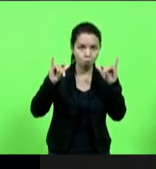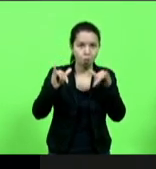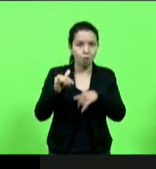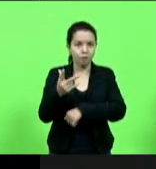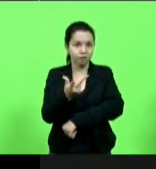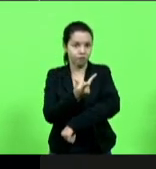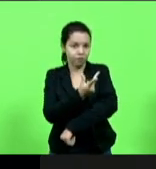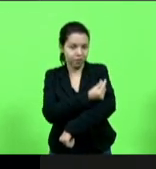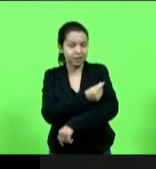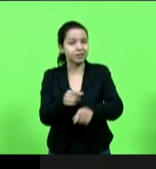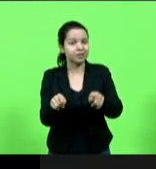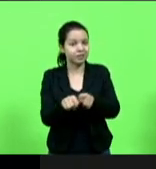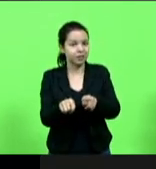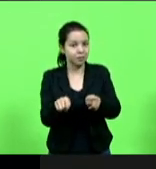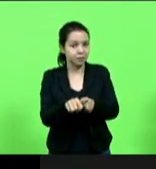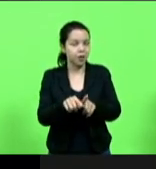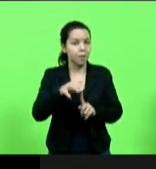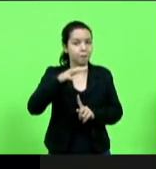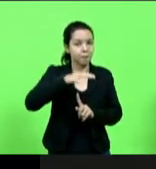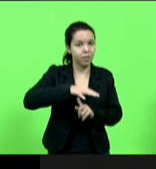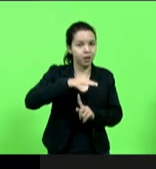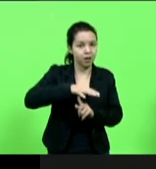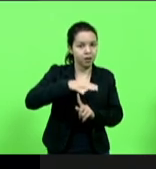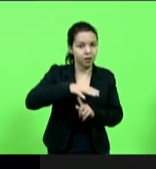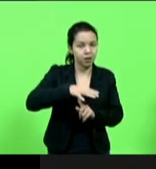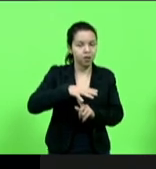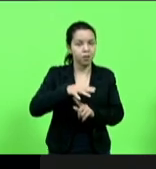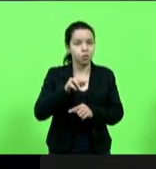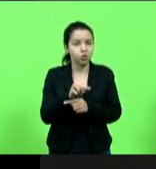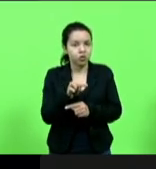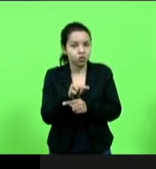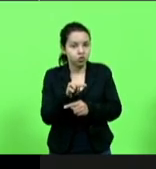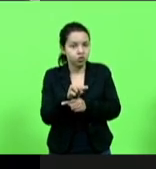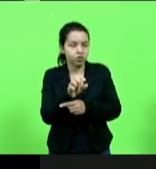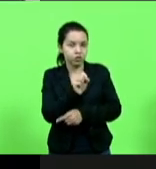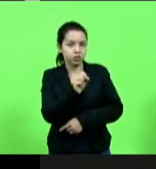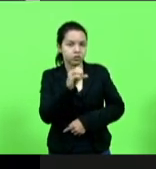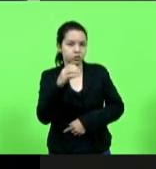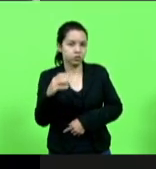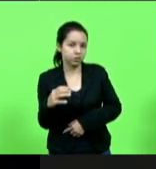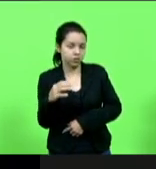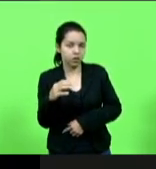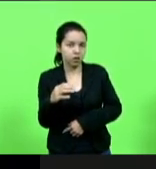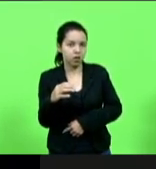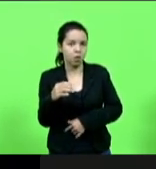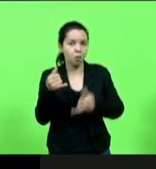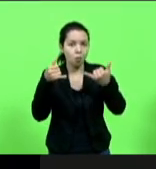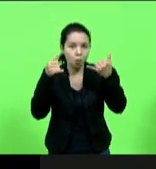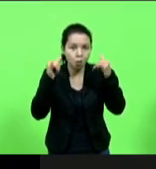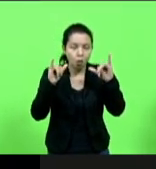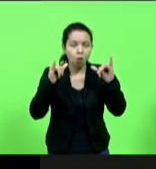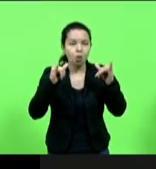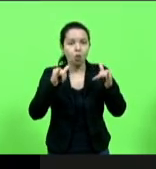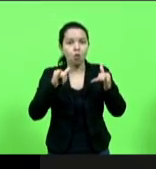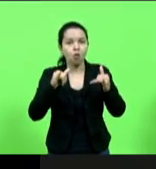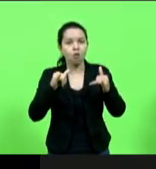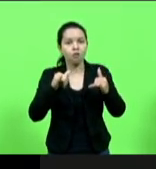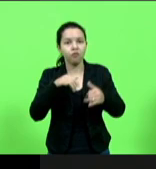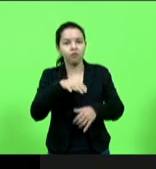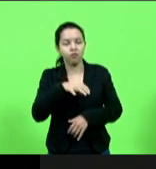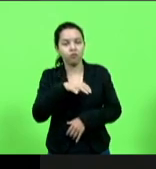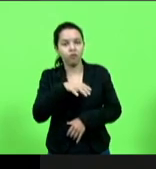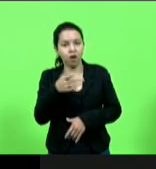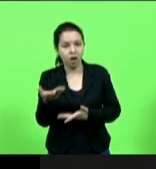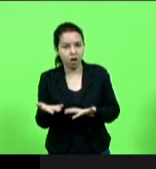tínhamos o Paraná que protegia Santa Catarina com o seu rebanho vacinado hoje esses estados